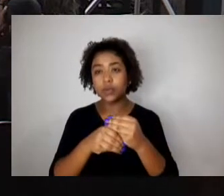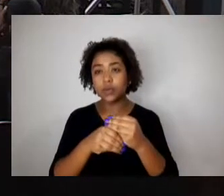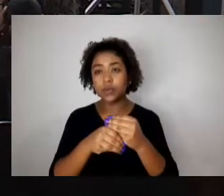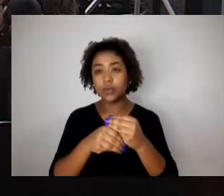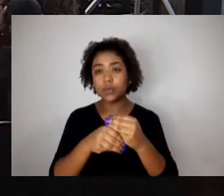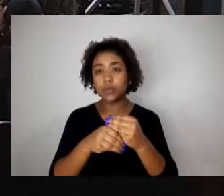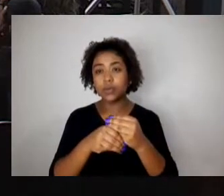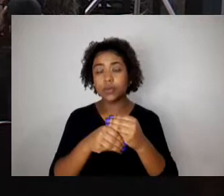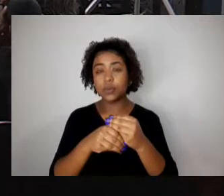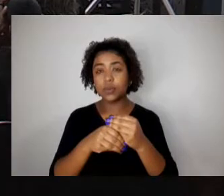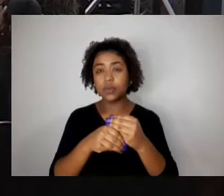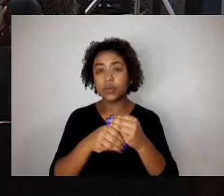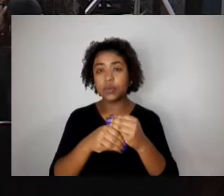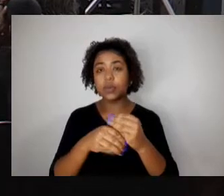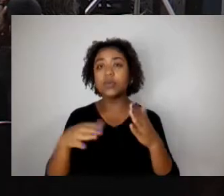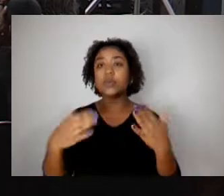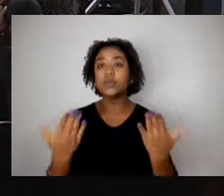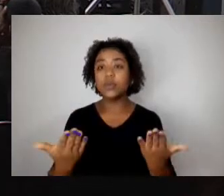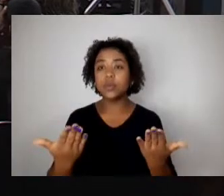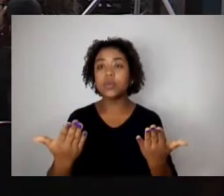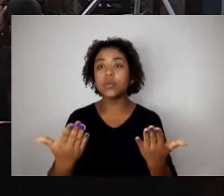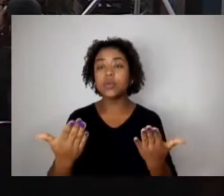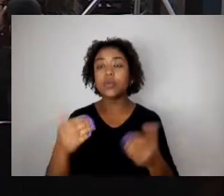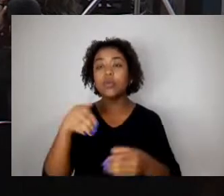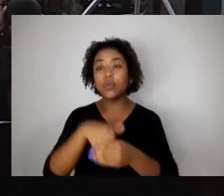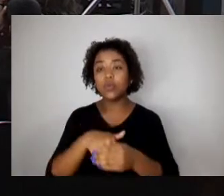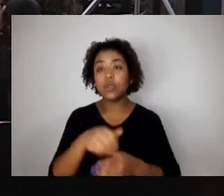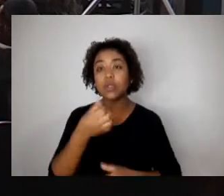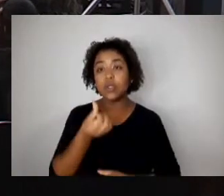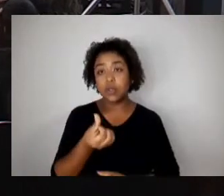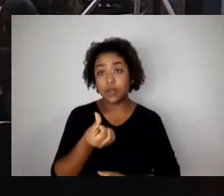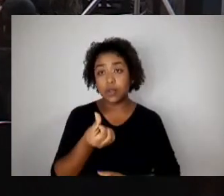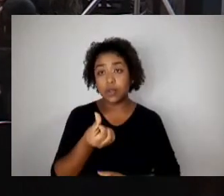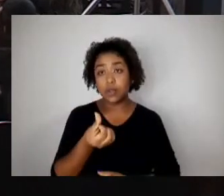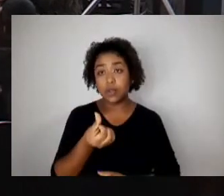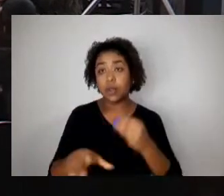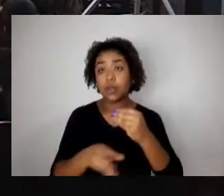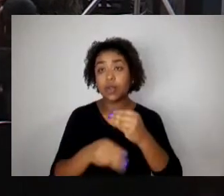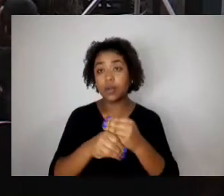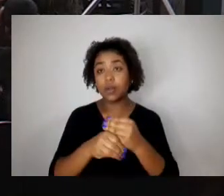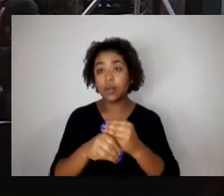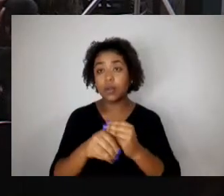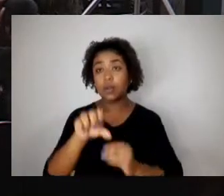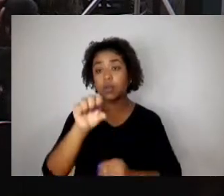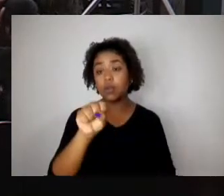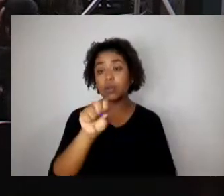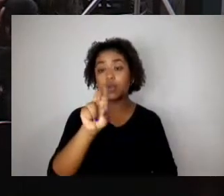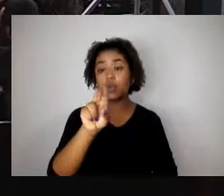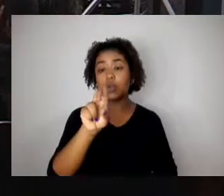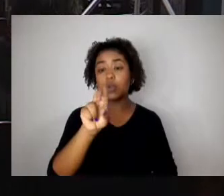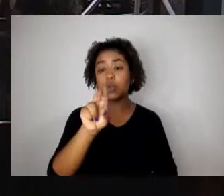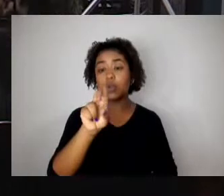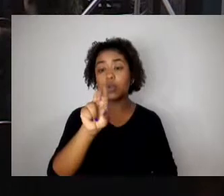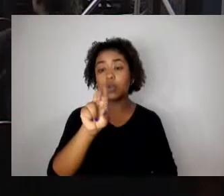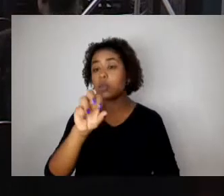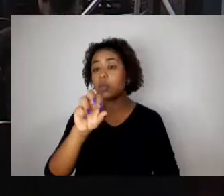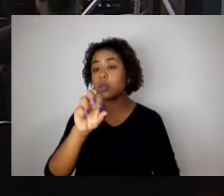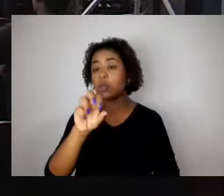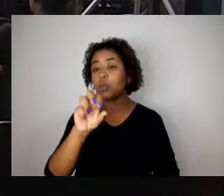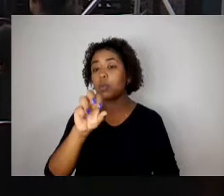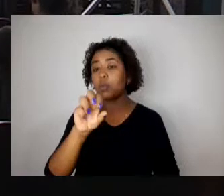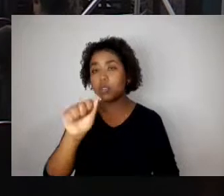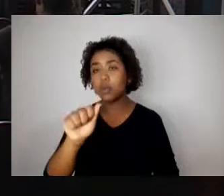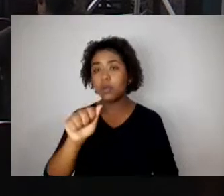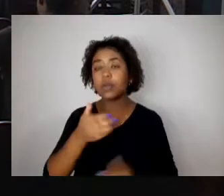Então, votaram seis. A emenda supressiva... A emenda substitutiva está aprovada. A emenda substitutiva está aprovada. A